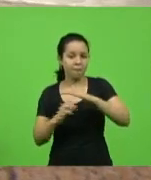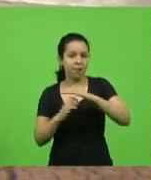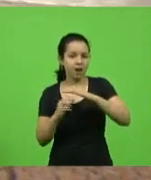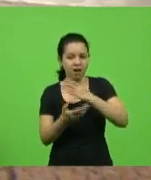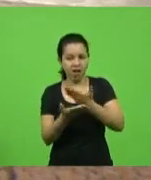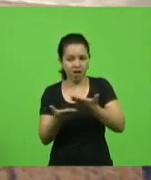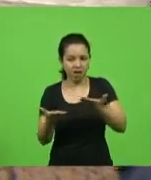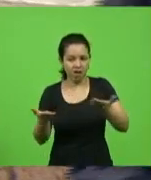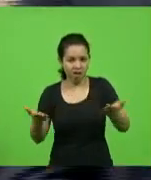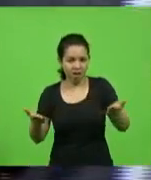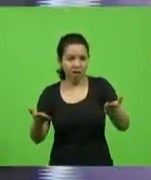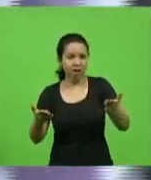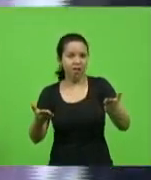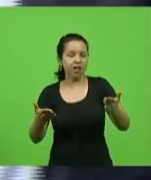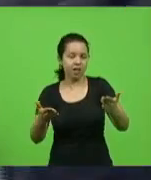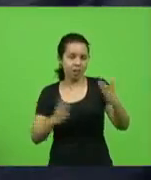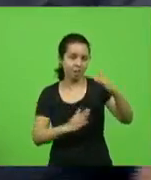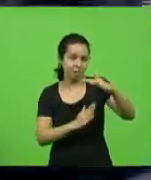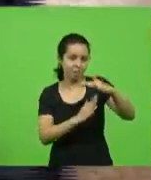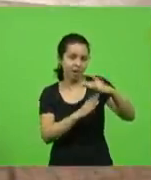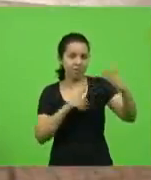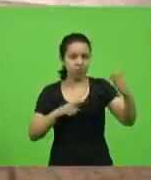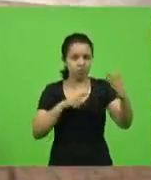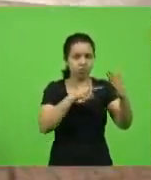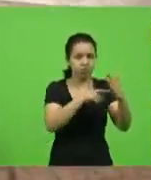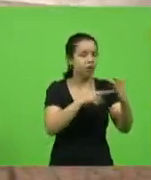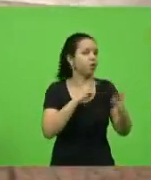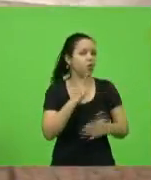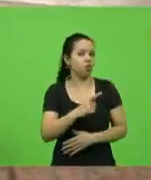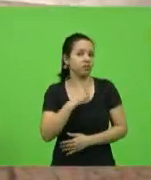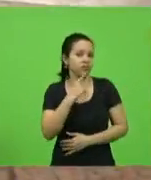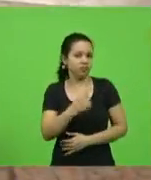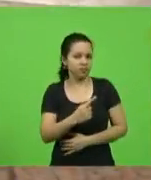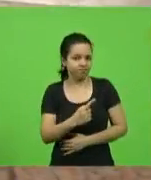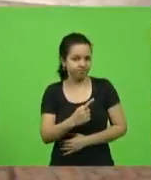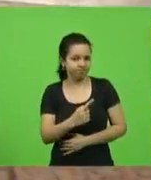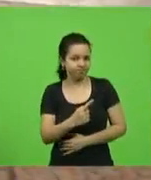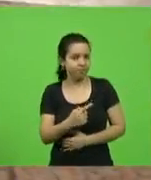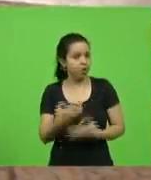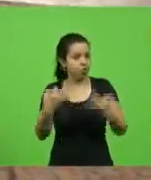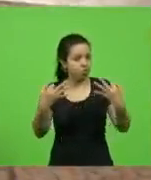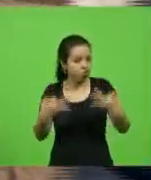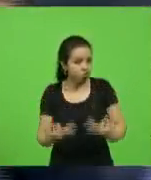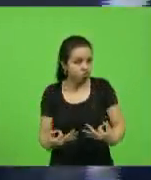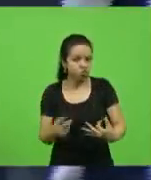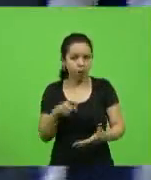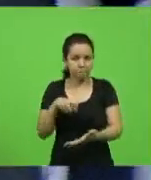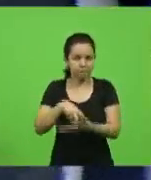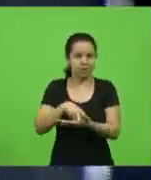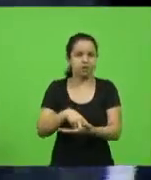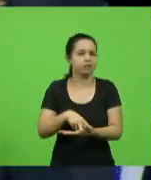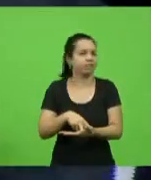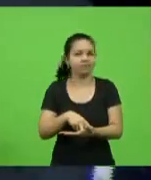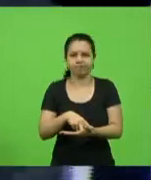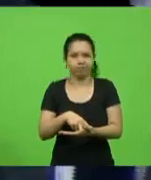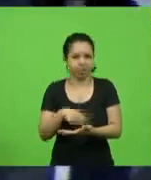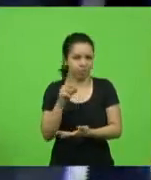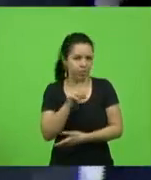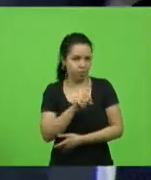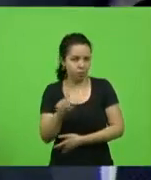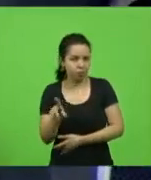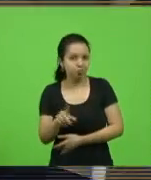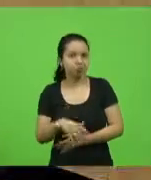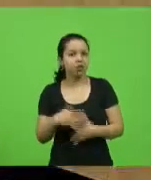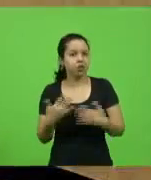colocadas no programa de incentivos. E não era justo ser penalizado por isso. E o